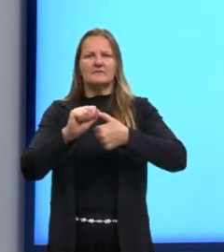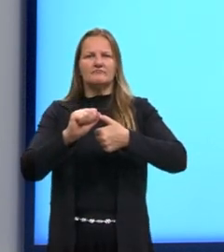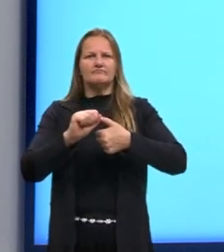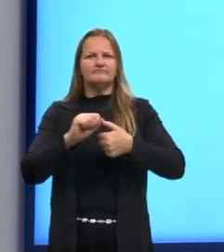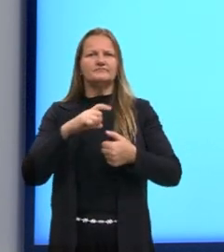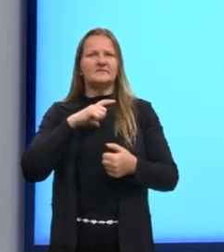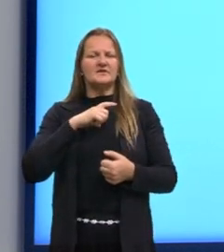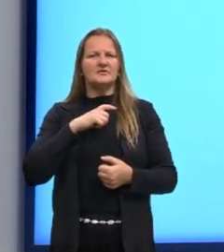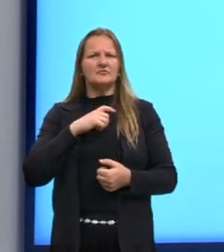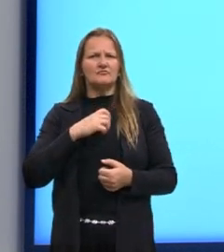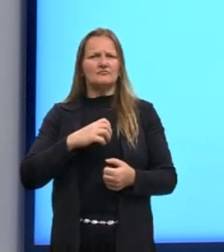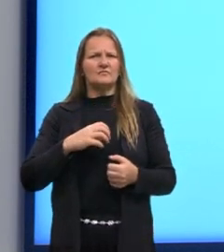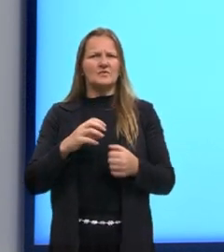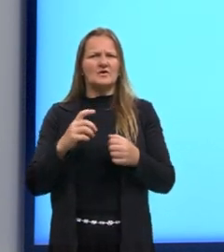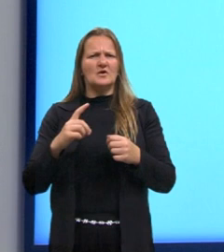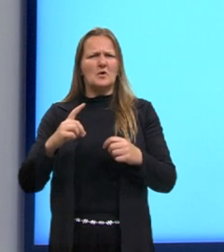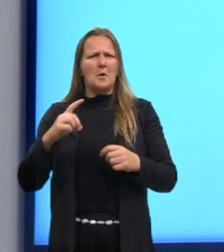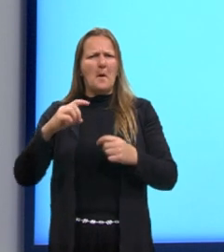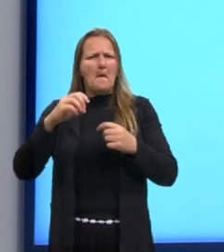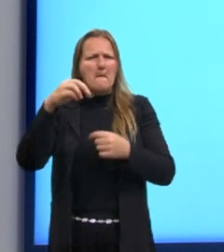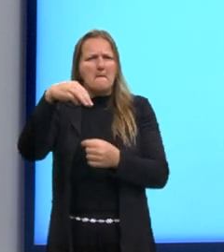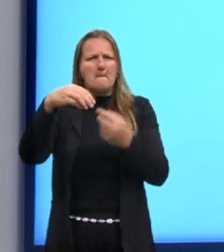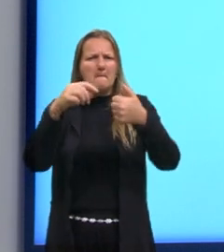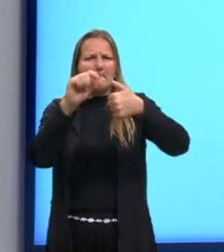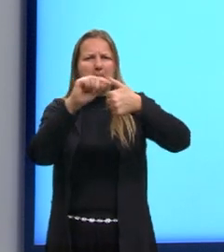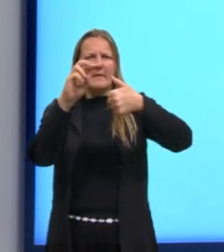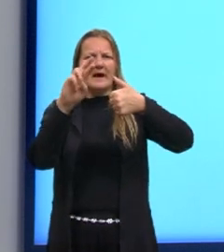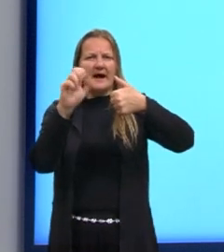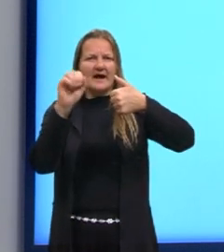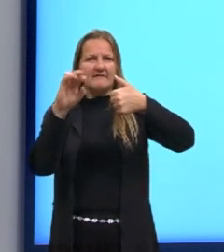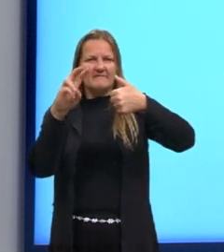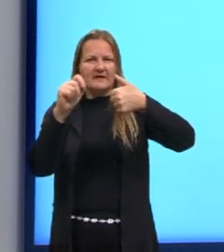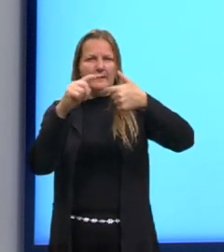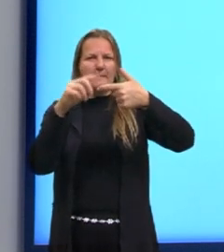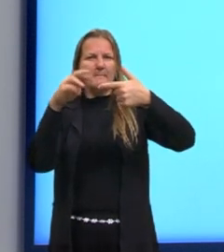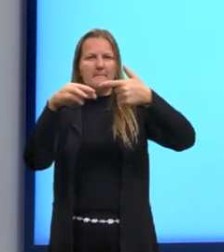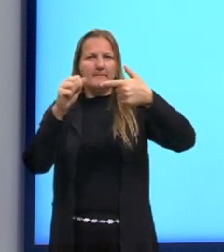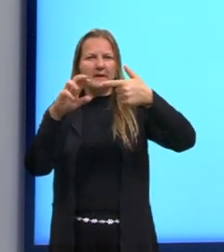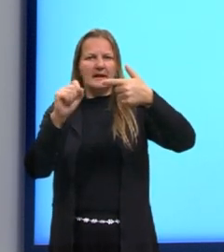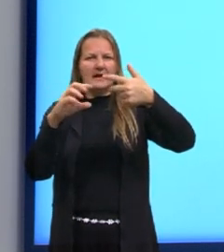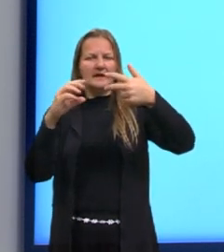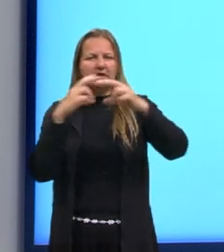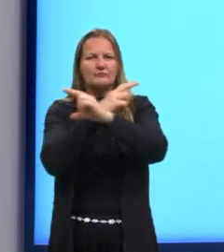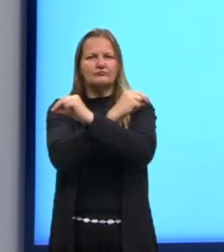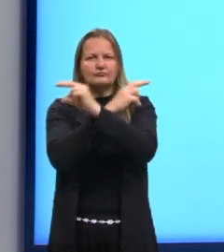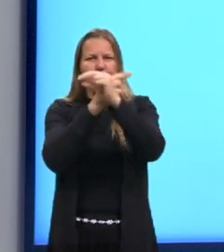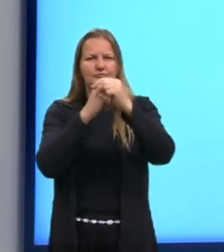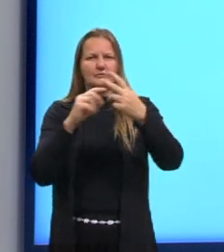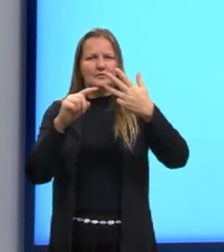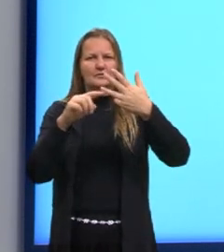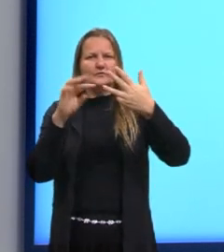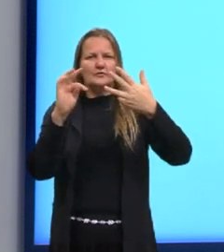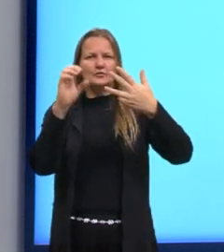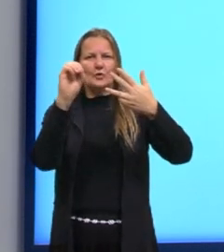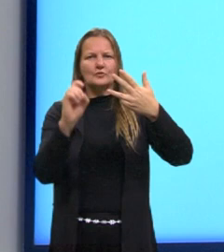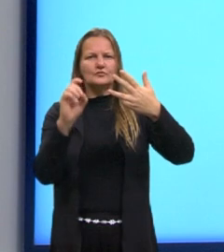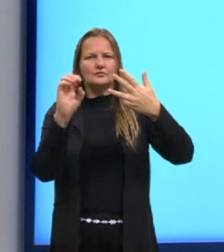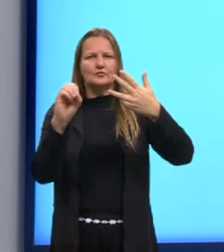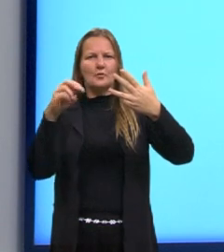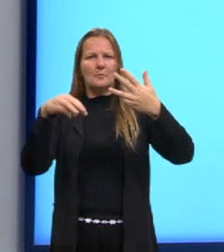letra B, malária, letra C, dengue, D, toxoplasmose e